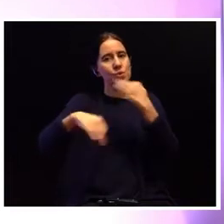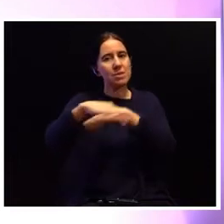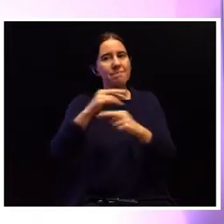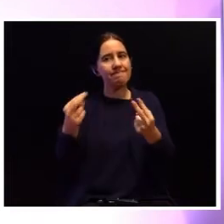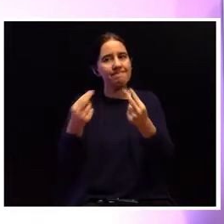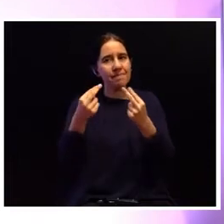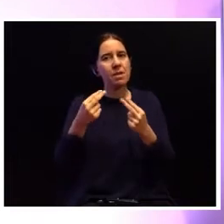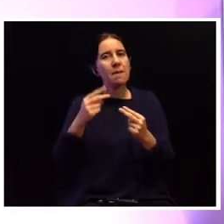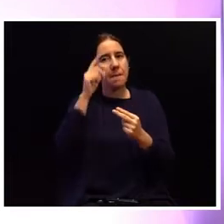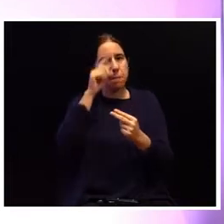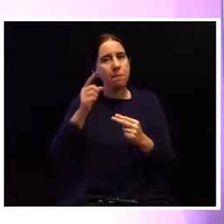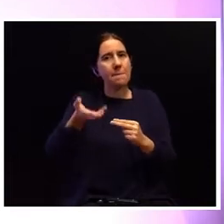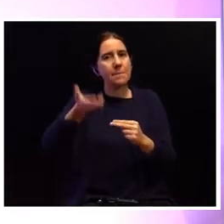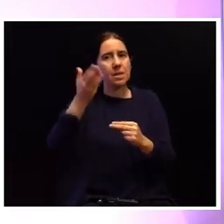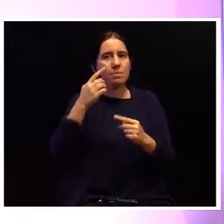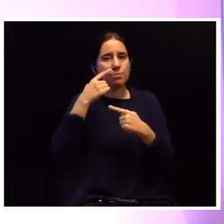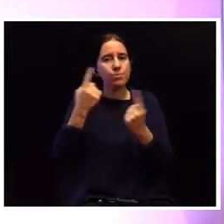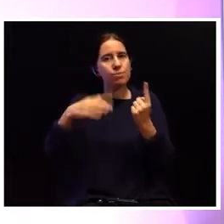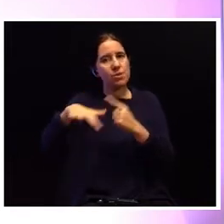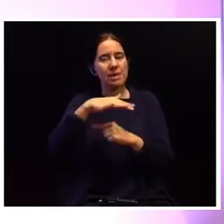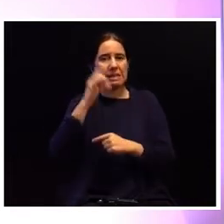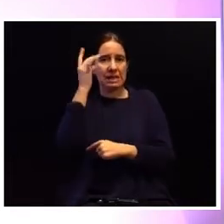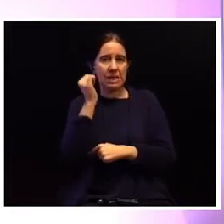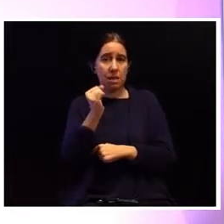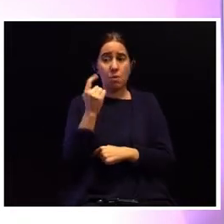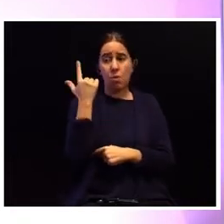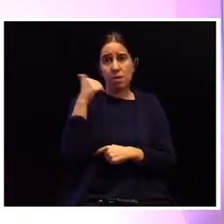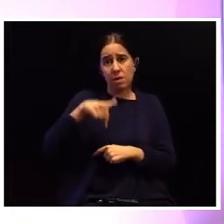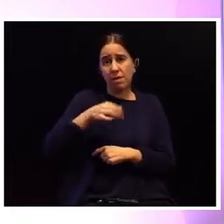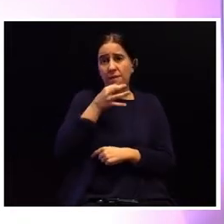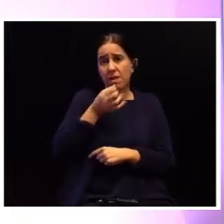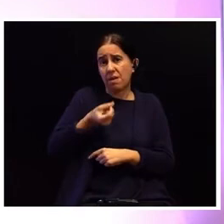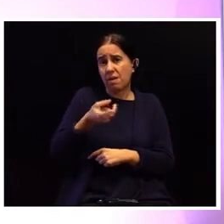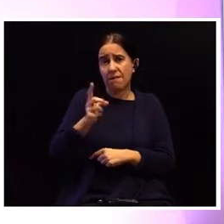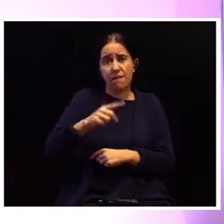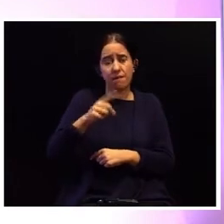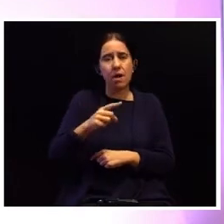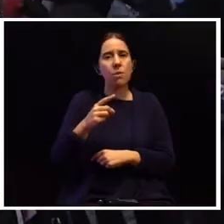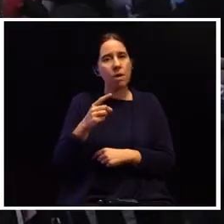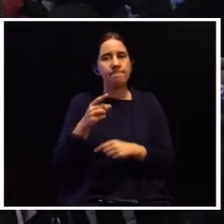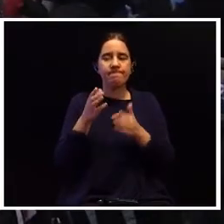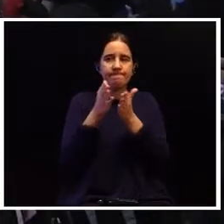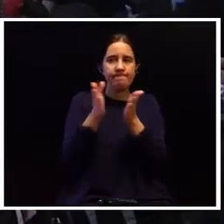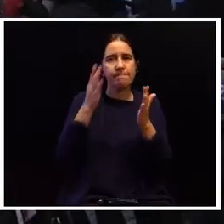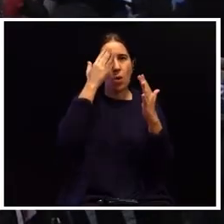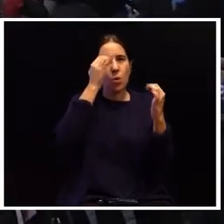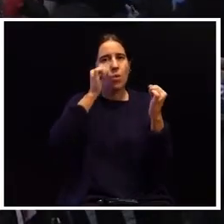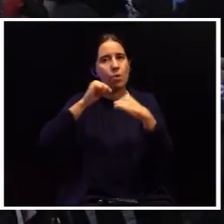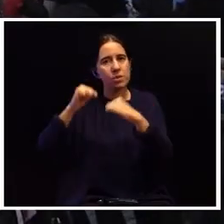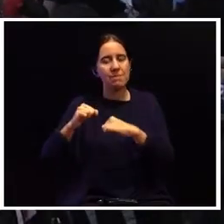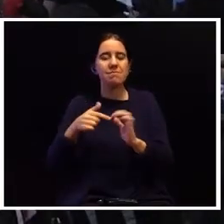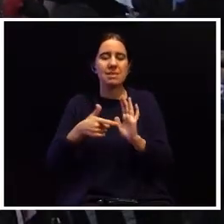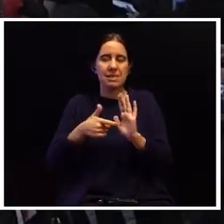e público deste crime. Ontem falava-se aqui várias vezes de um consenso alargado em termos da